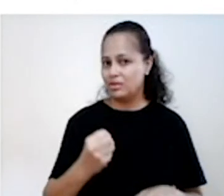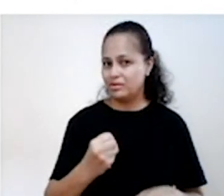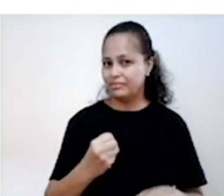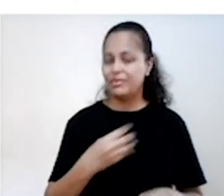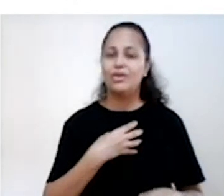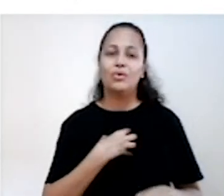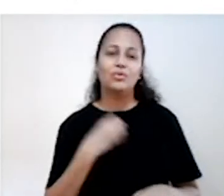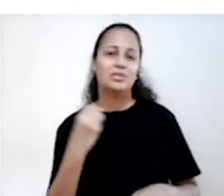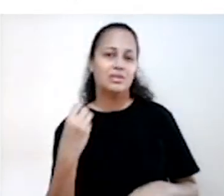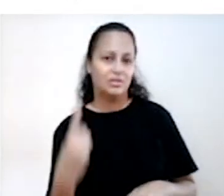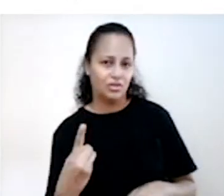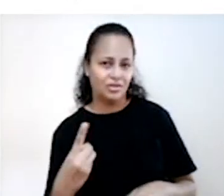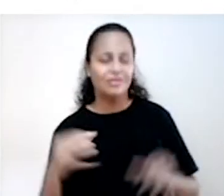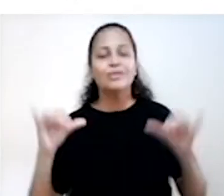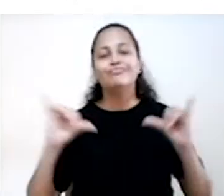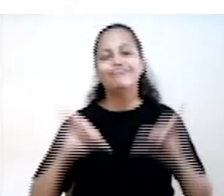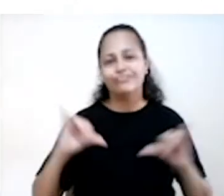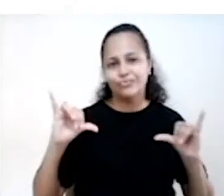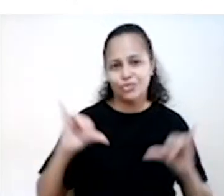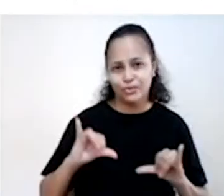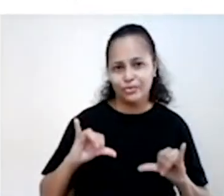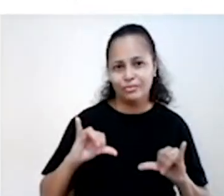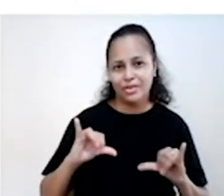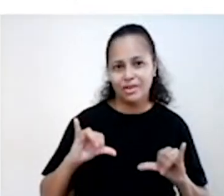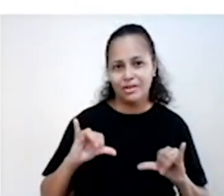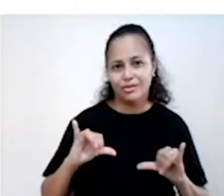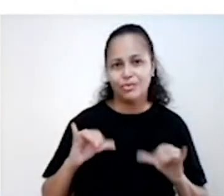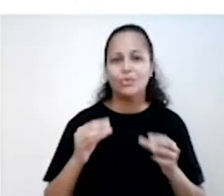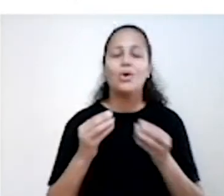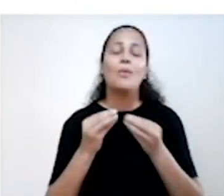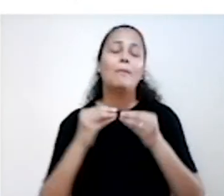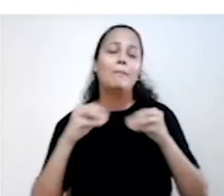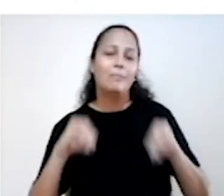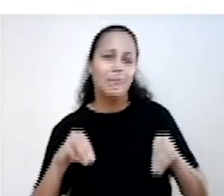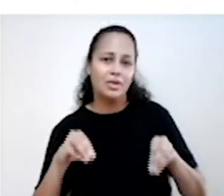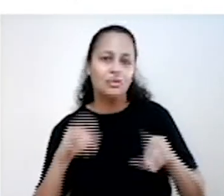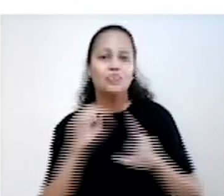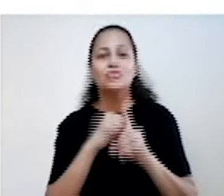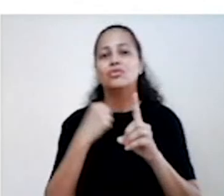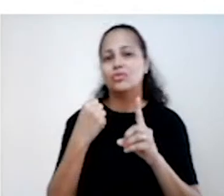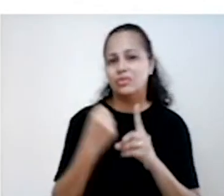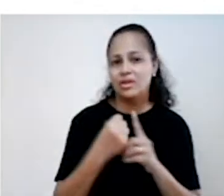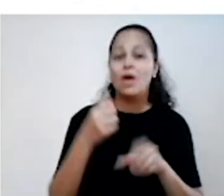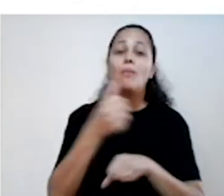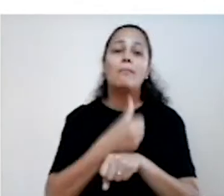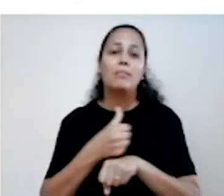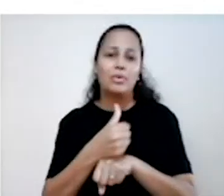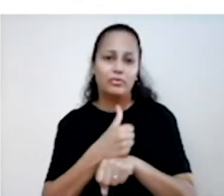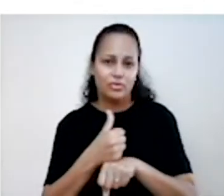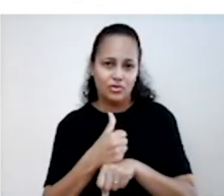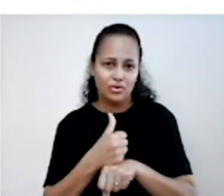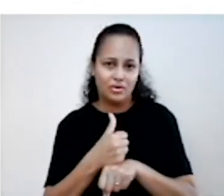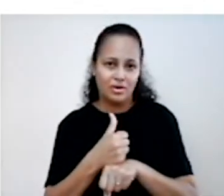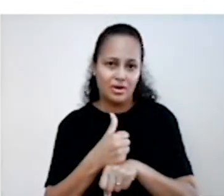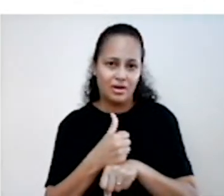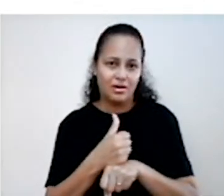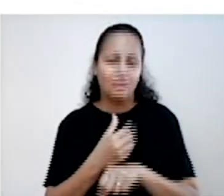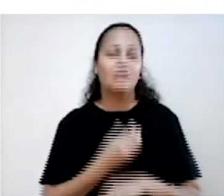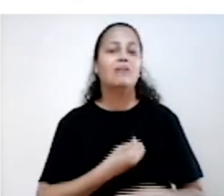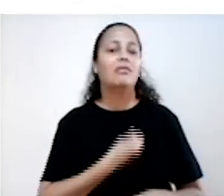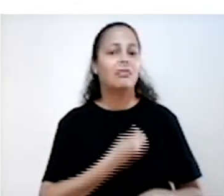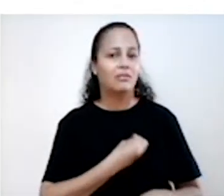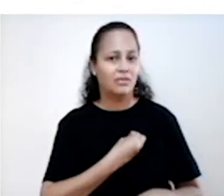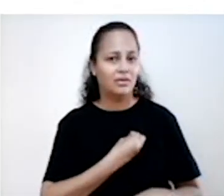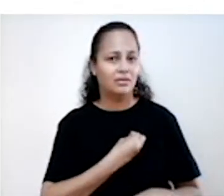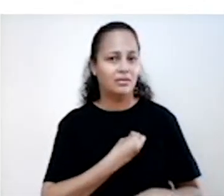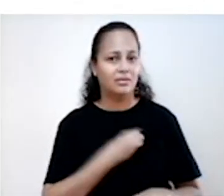causam sofrimento significativo Ou prejuízo no funcionamento social, profissional ou em outras áreas importantes da